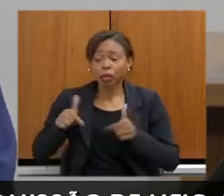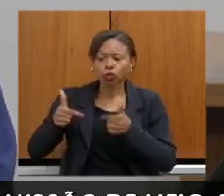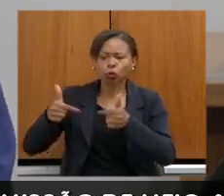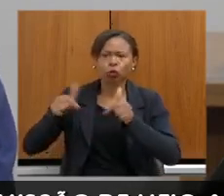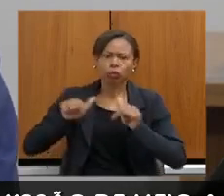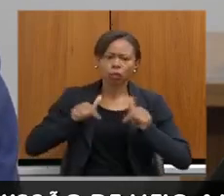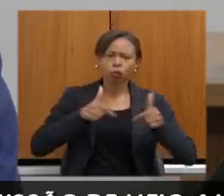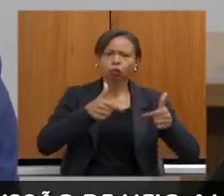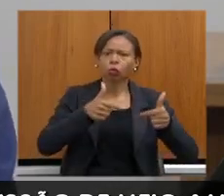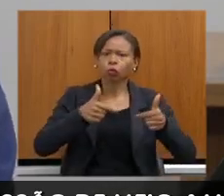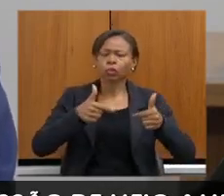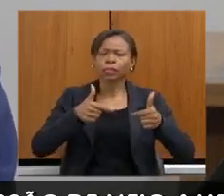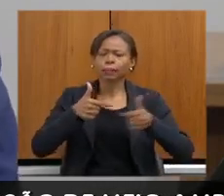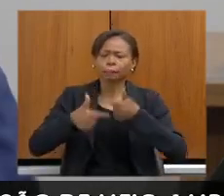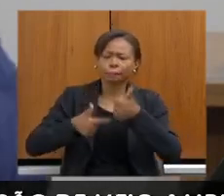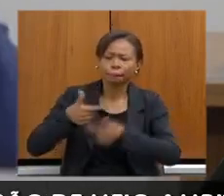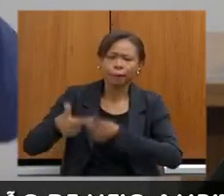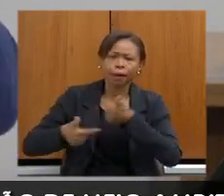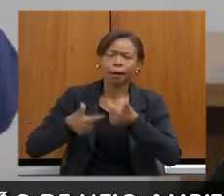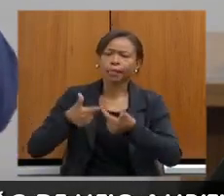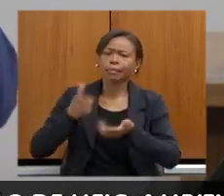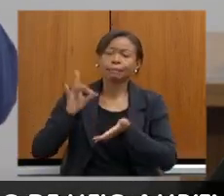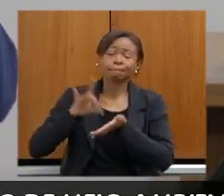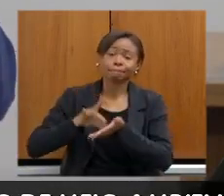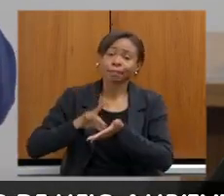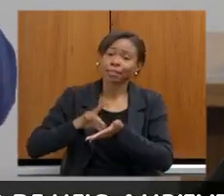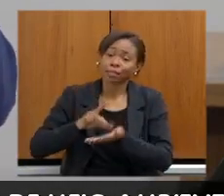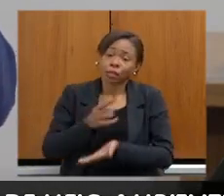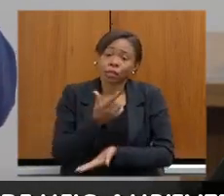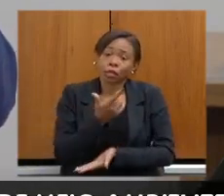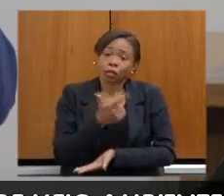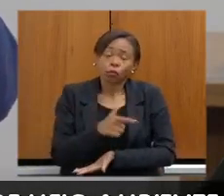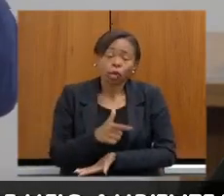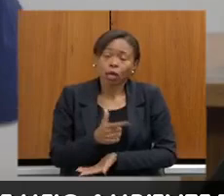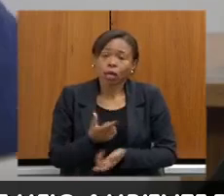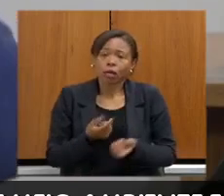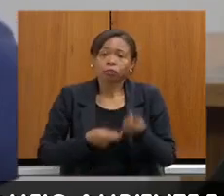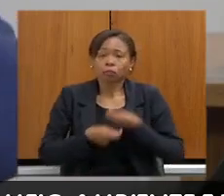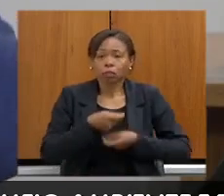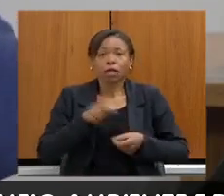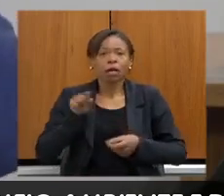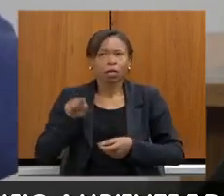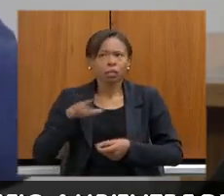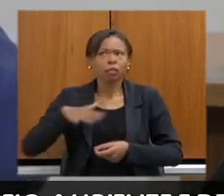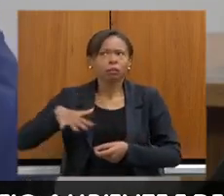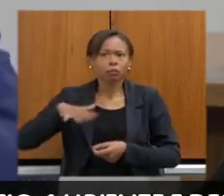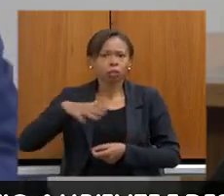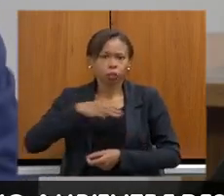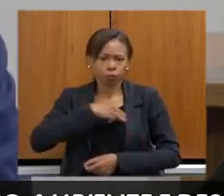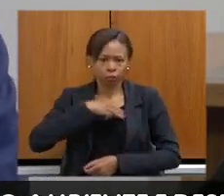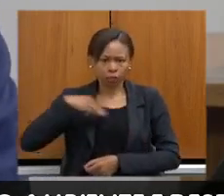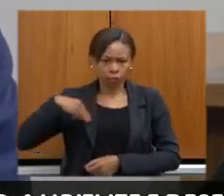iniciativas em prática. Aqui foi falado com o responsável da Secretaria de Meio Ambiente de Mariana.